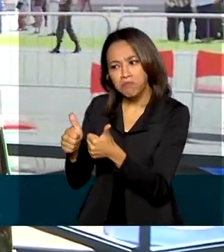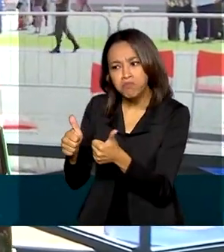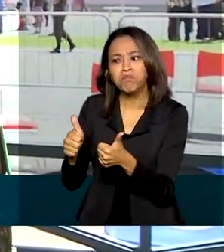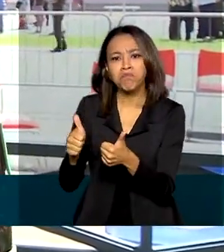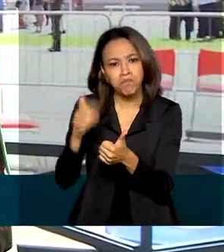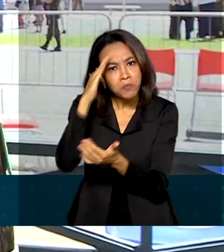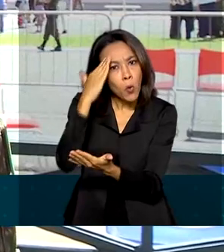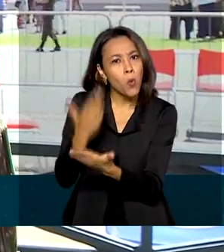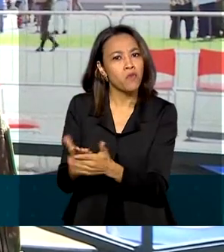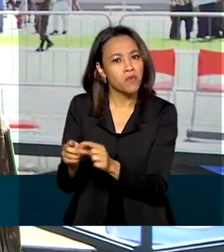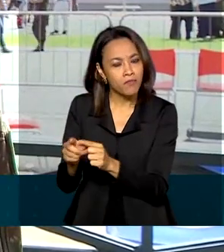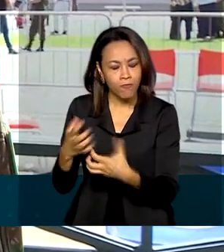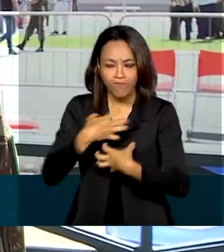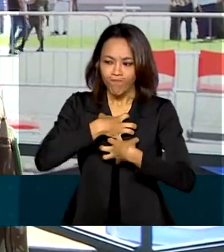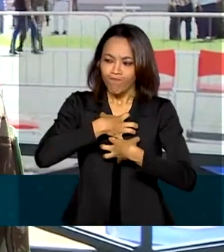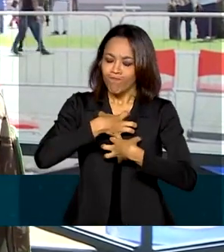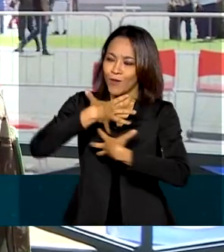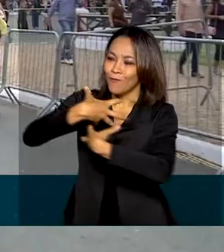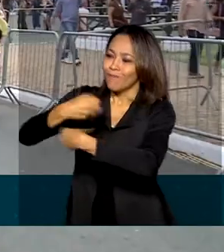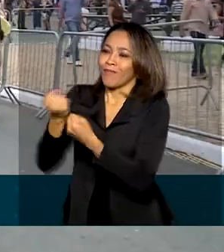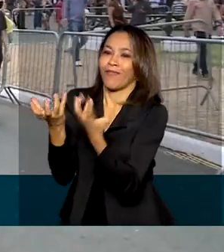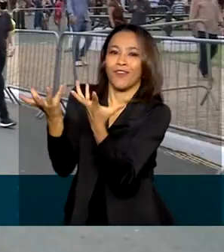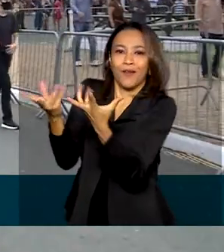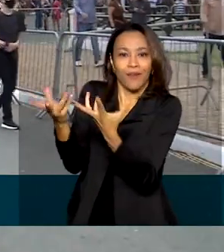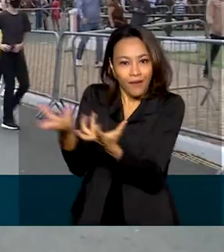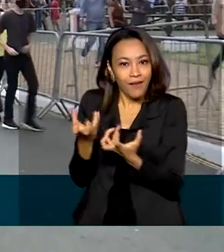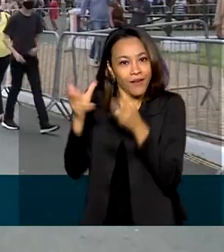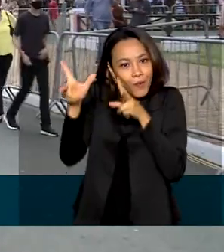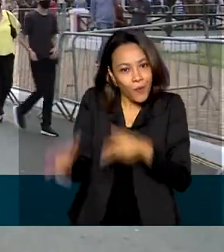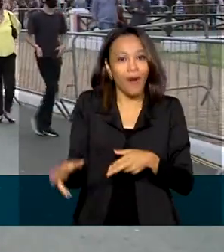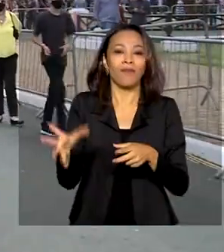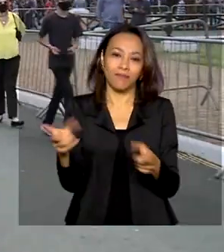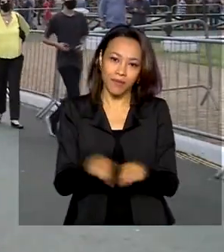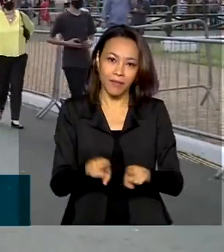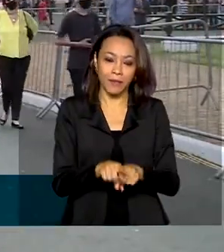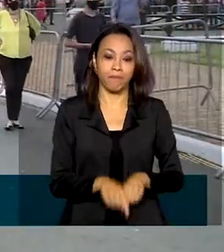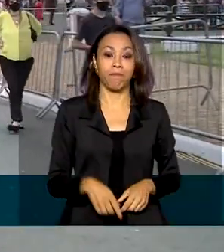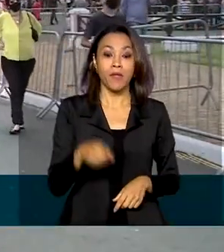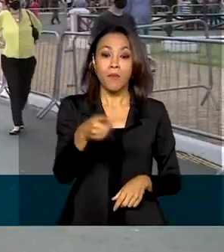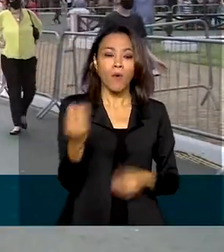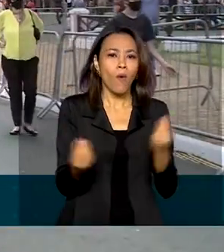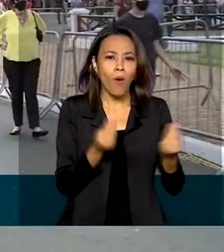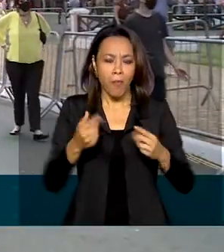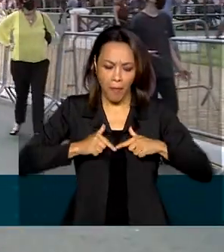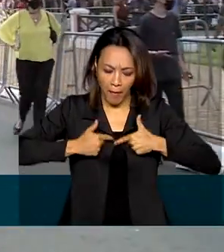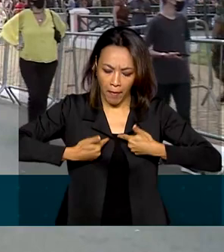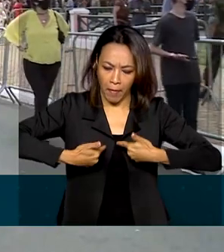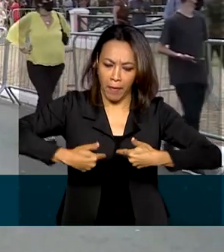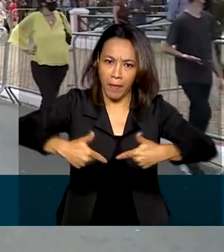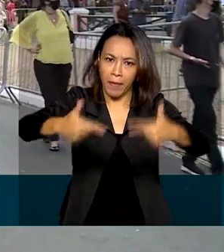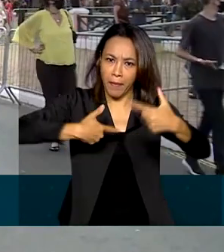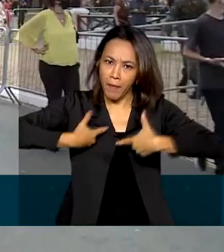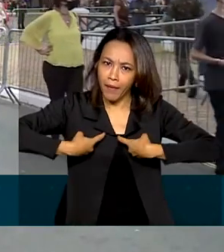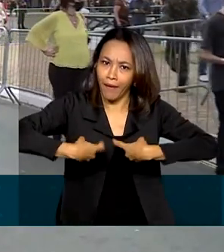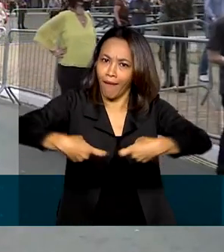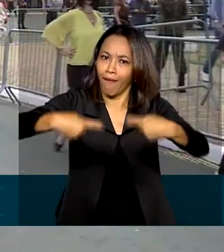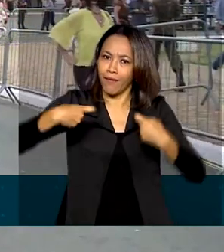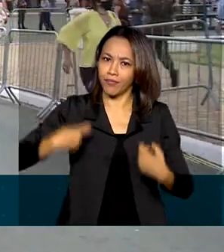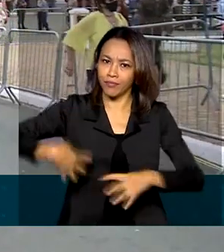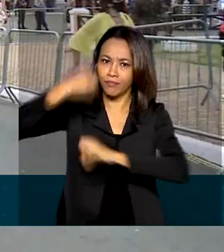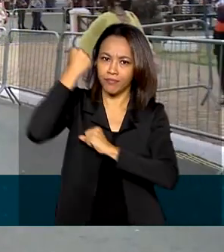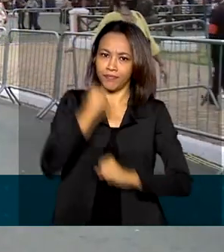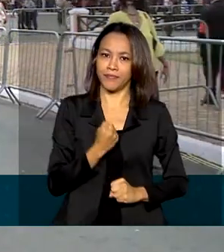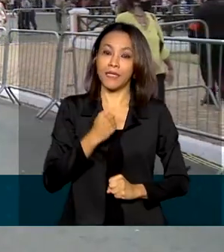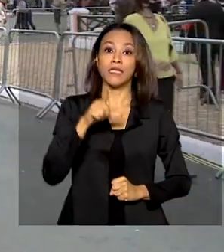confiantes, eu me sinto inspirada a ser também. Para se formar oficial combatente de carreira do Exército Brasileiro, é necessário